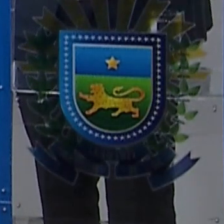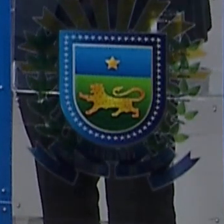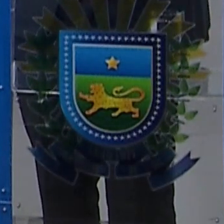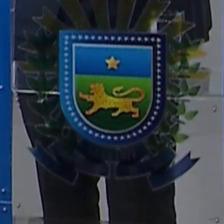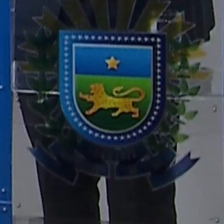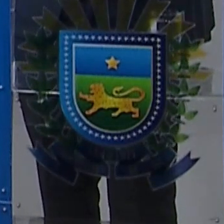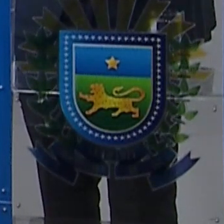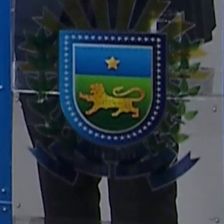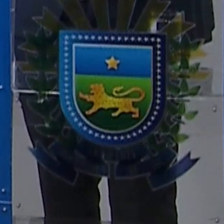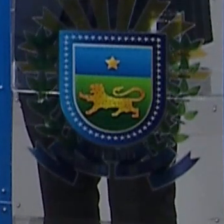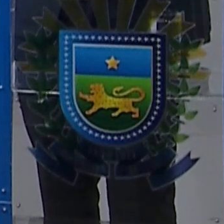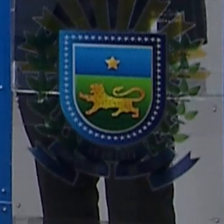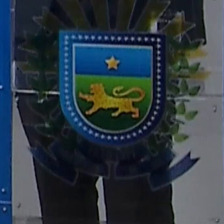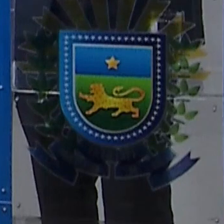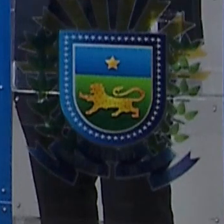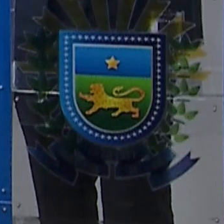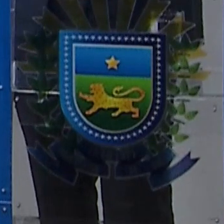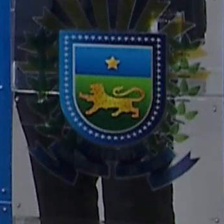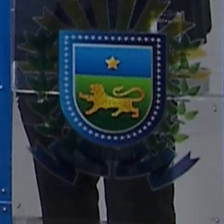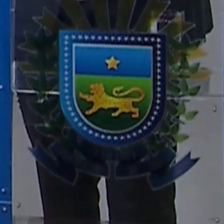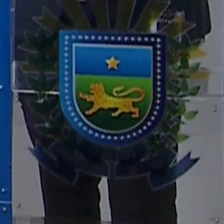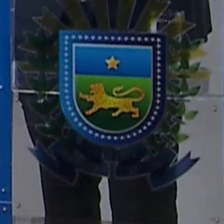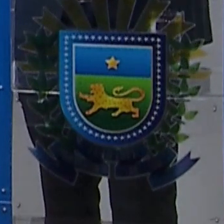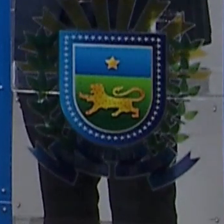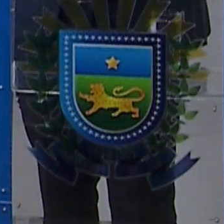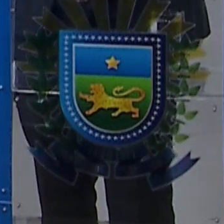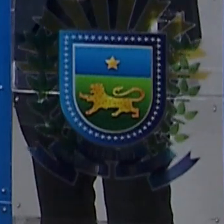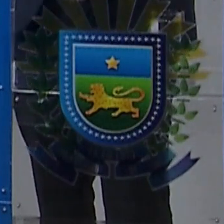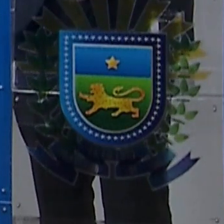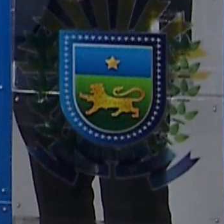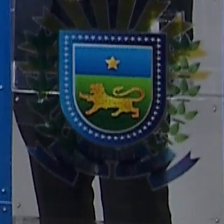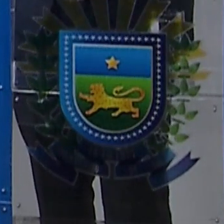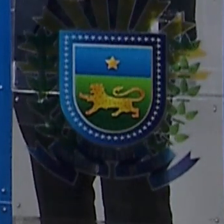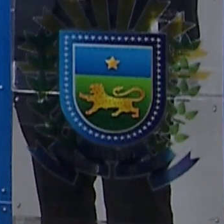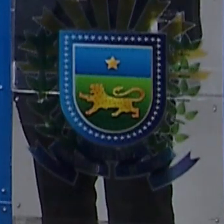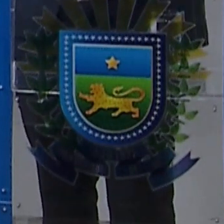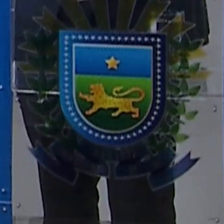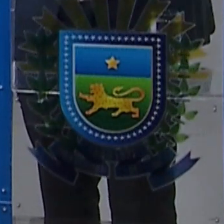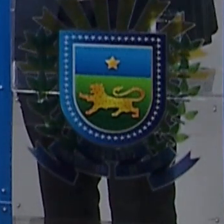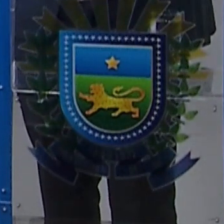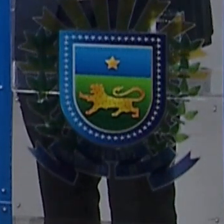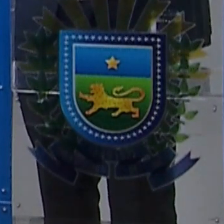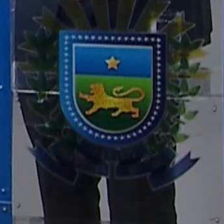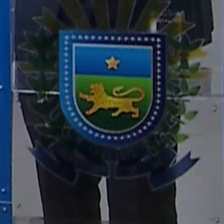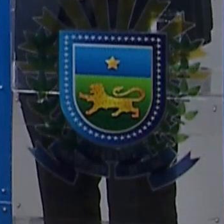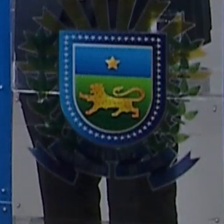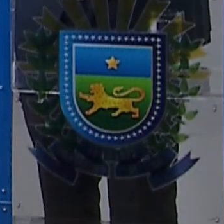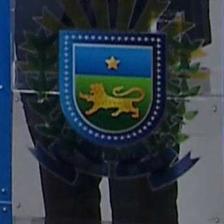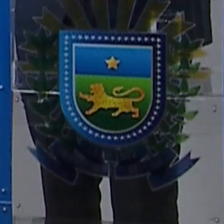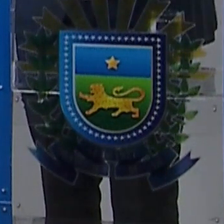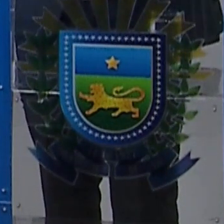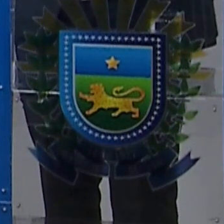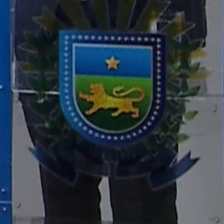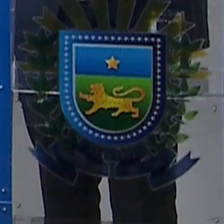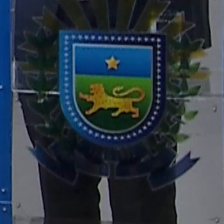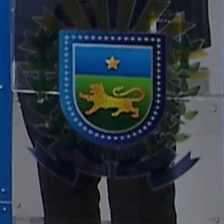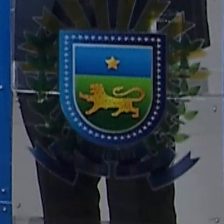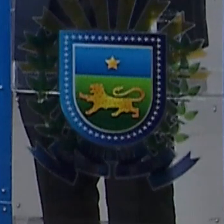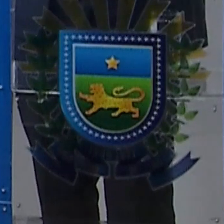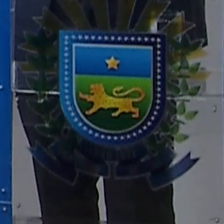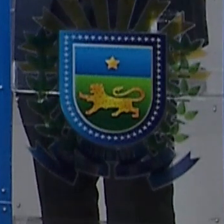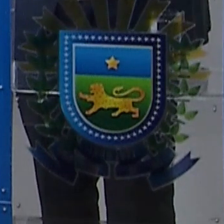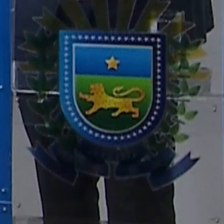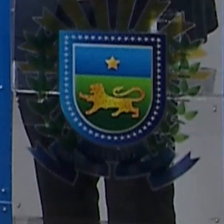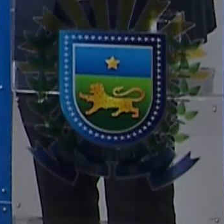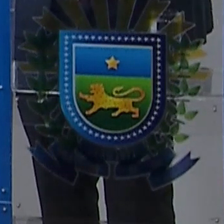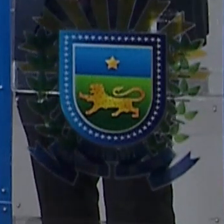para 2024, com investimentos também do governo federal. Eduardo Riedel falou dessa relação com o governo federal, disse que está acima de qualquer